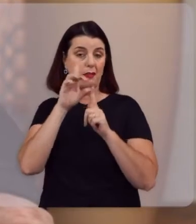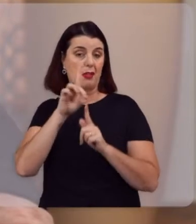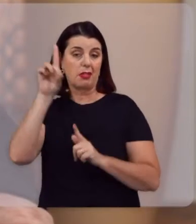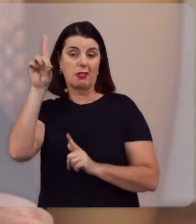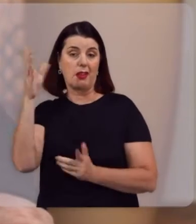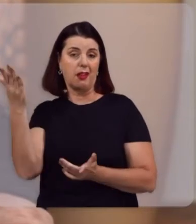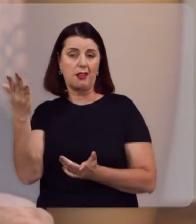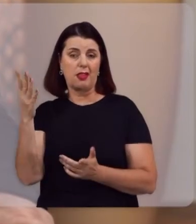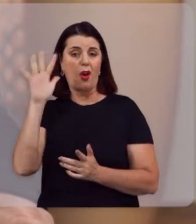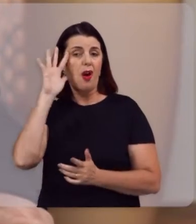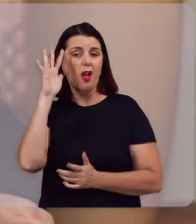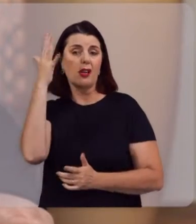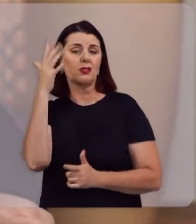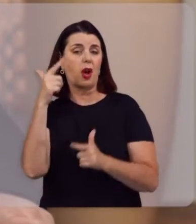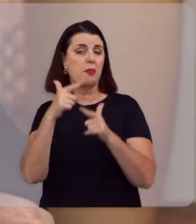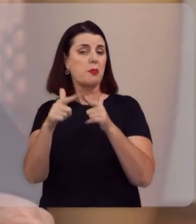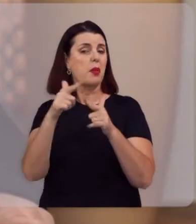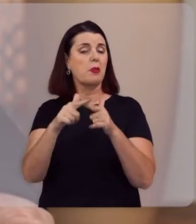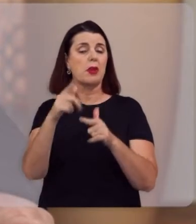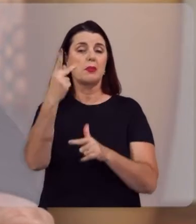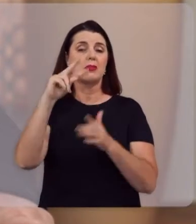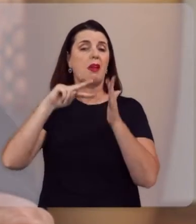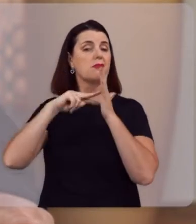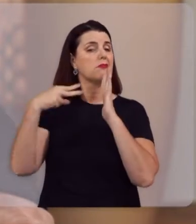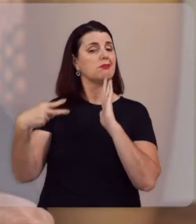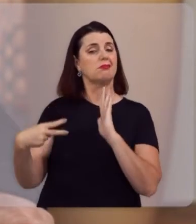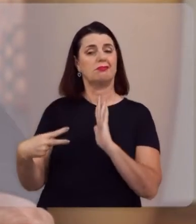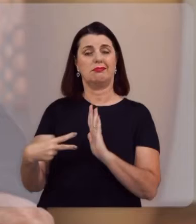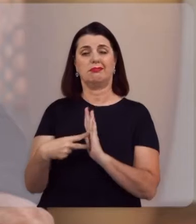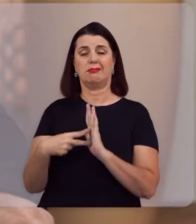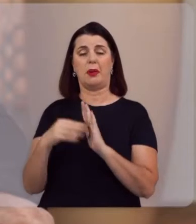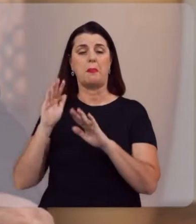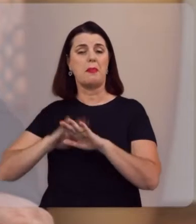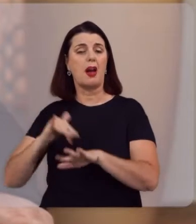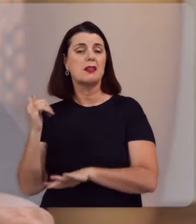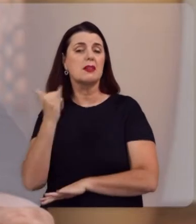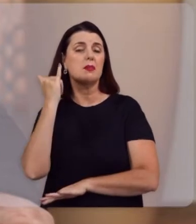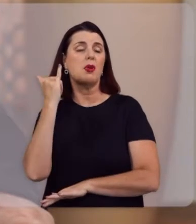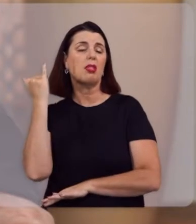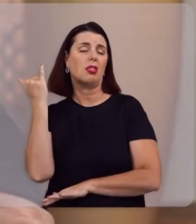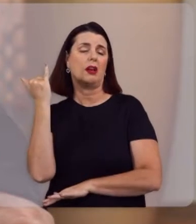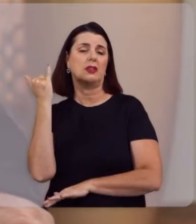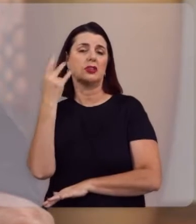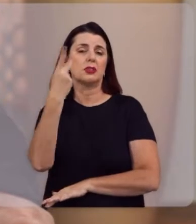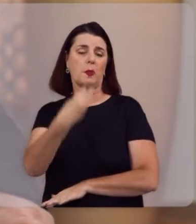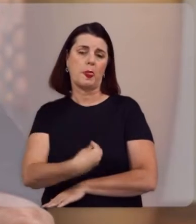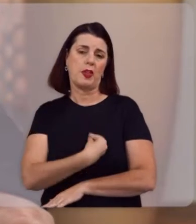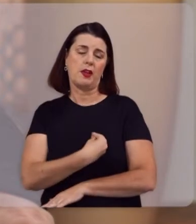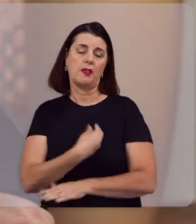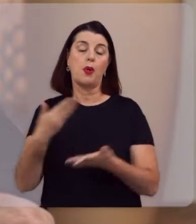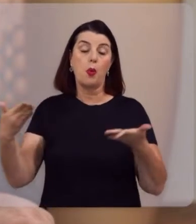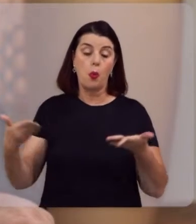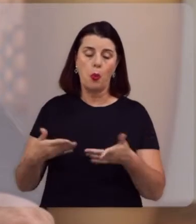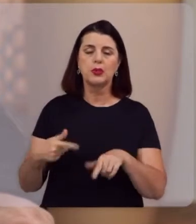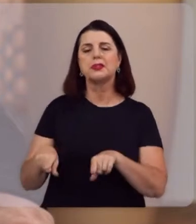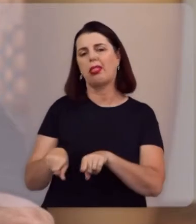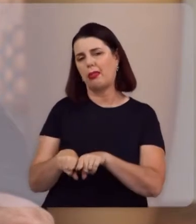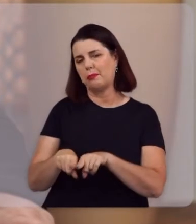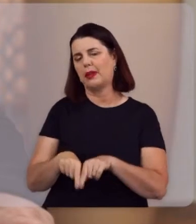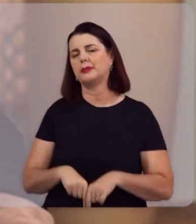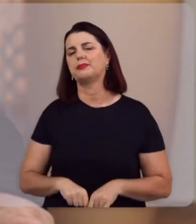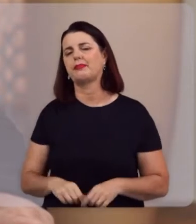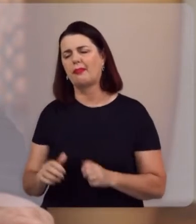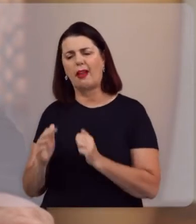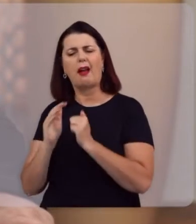resolve o seu problema mais essencial. Ela é tremendamente relevante para a sua vida nos dias de hoje.